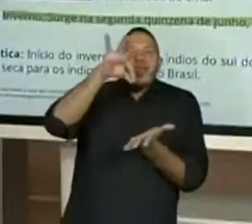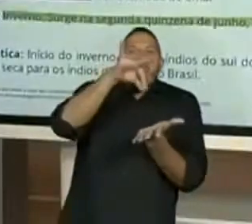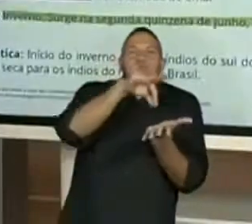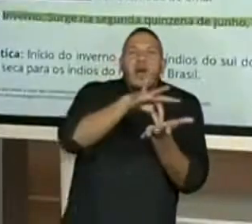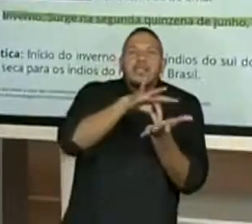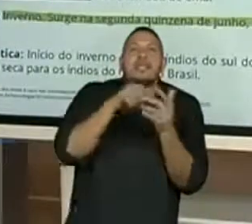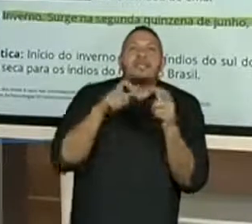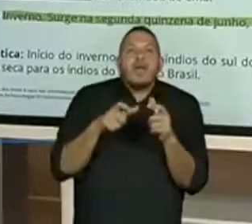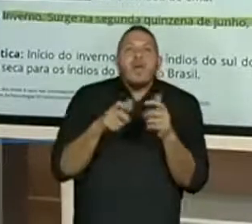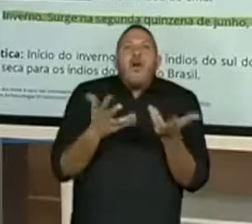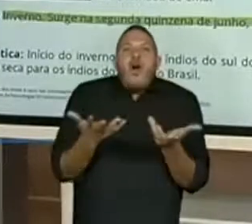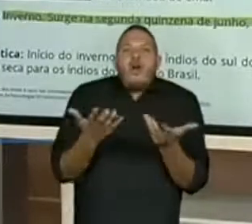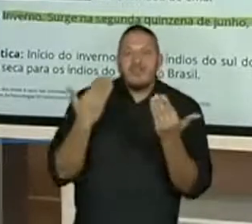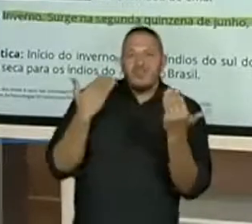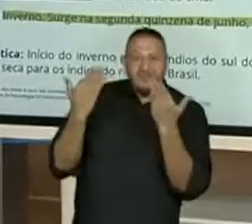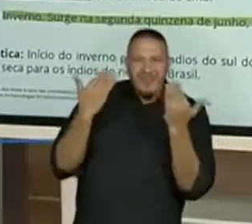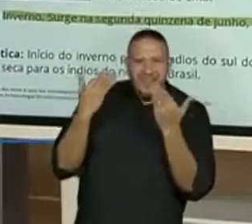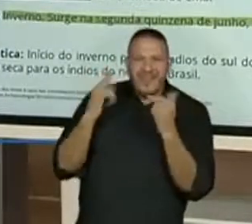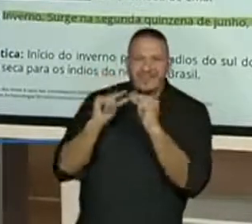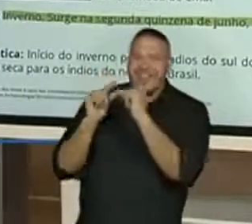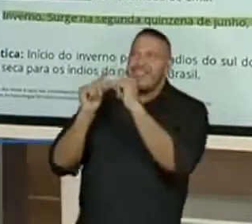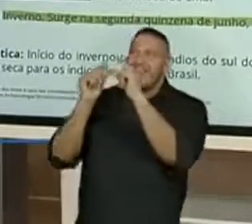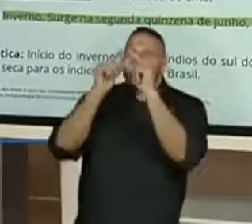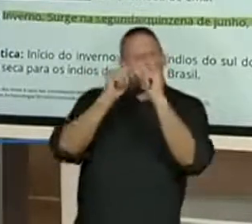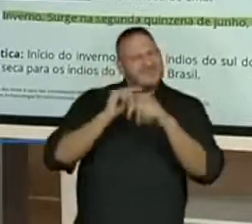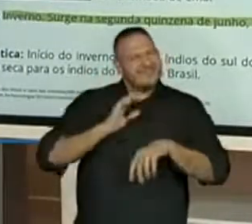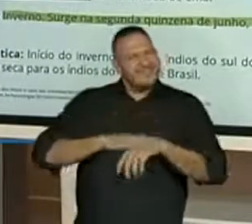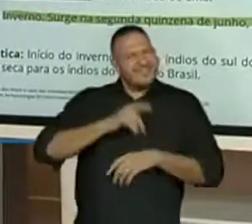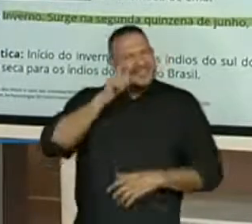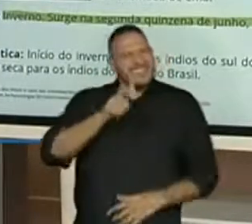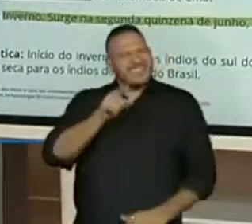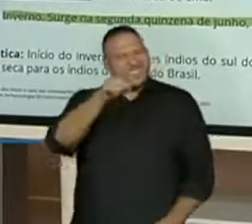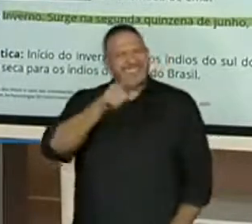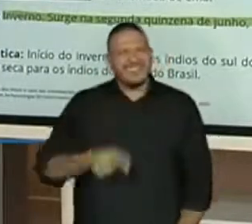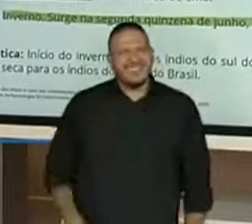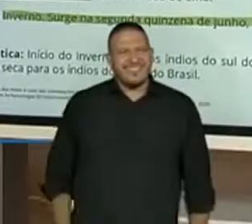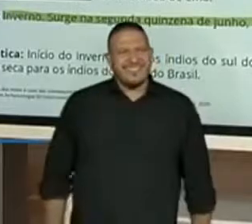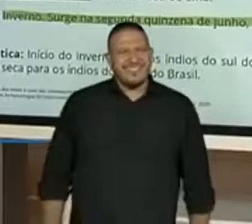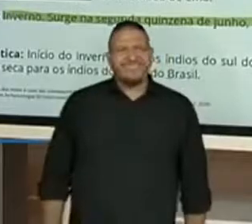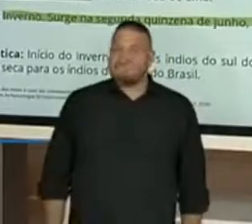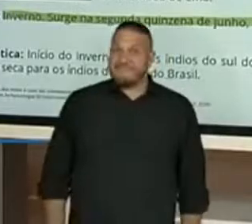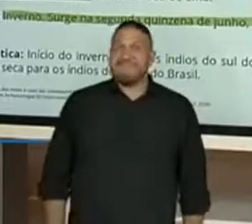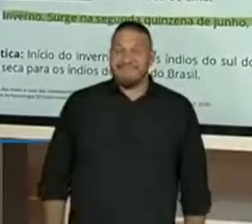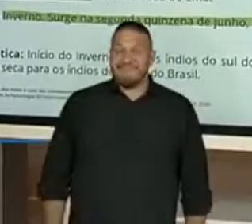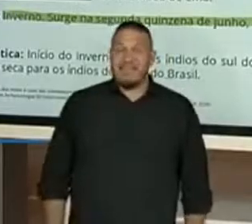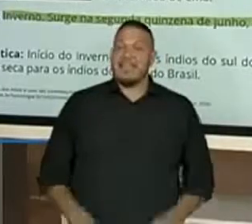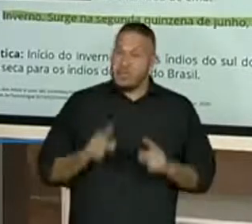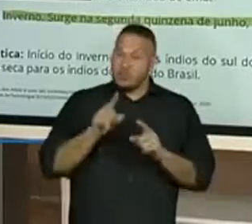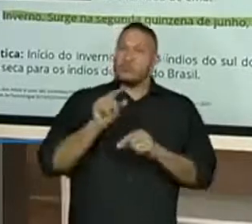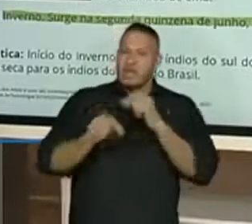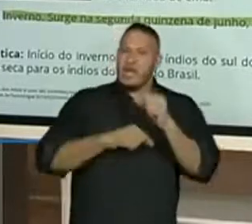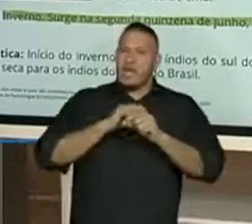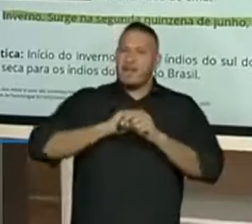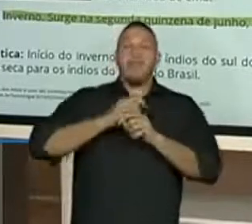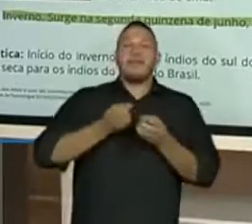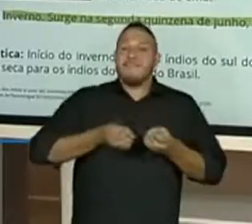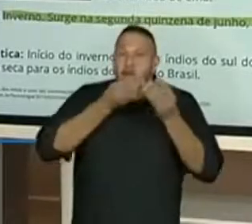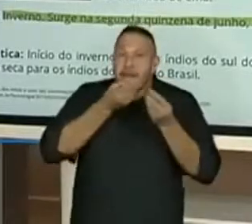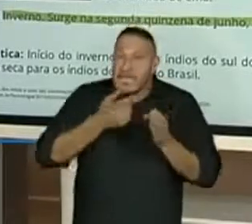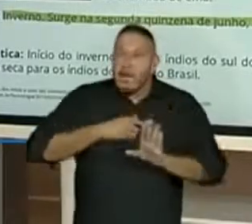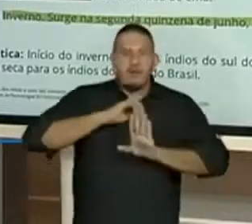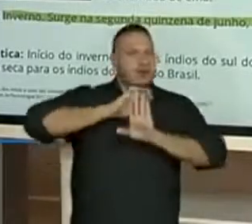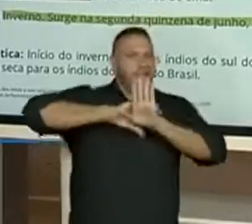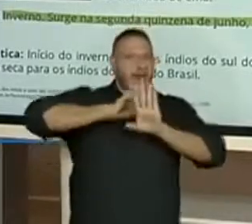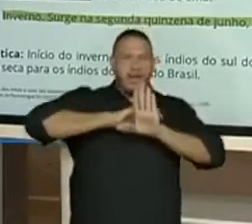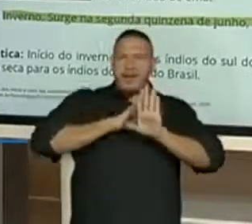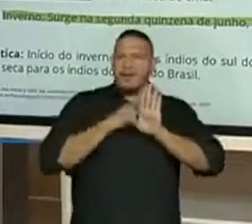relação a essas constelações não é interessante pensar nisso também isso está implícito nessa informação que a gente acabou de